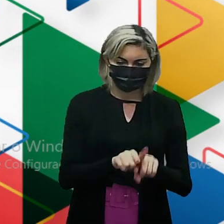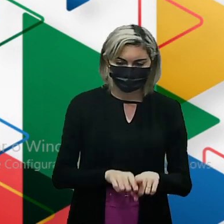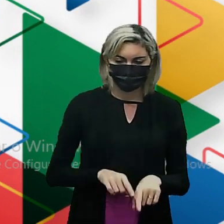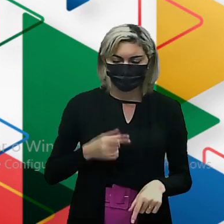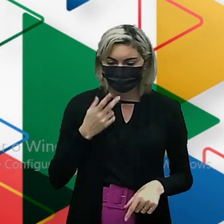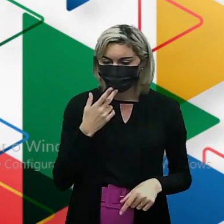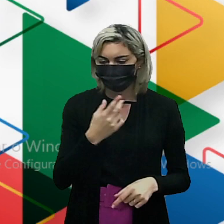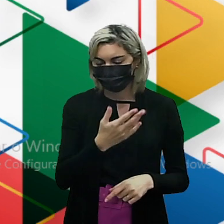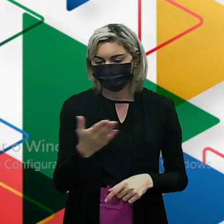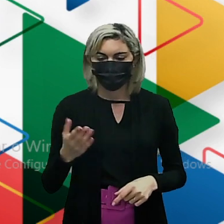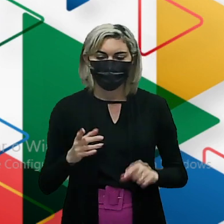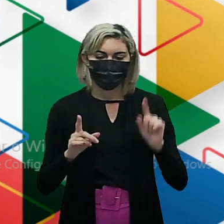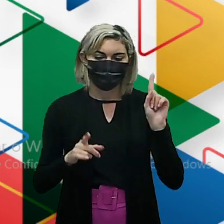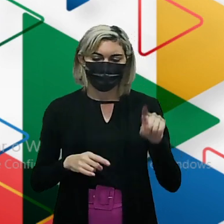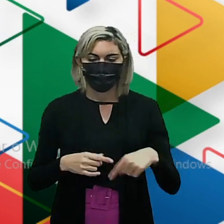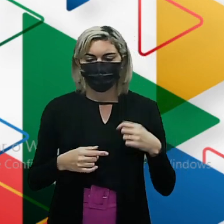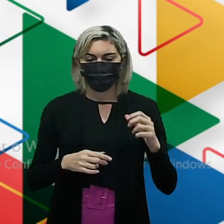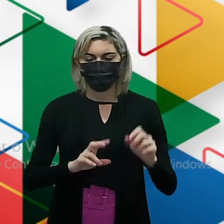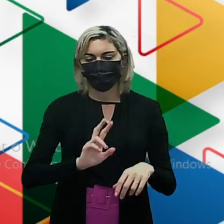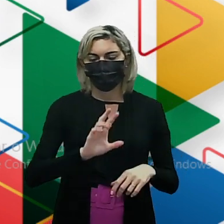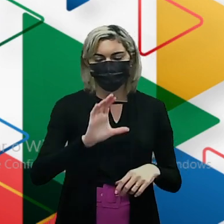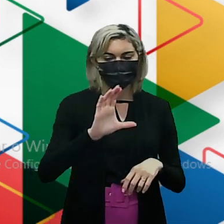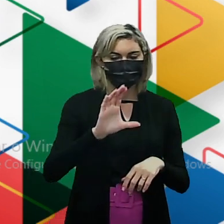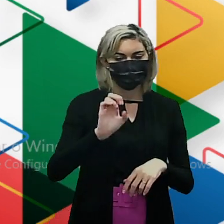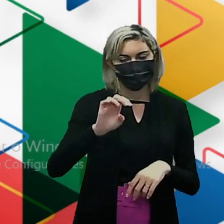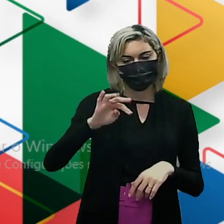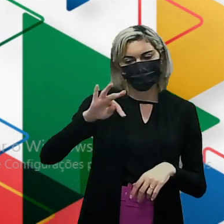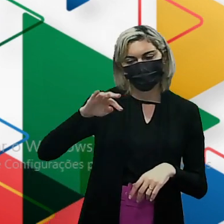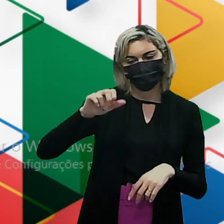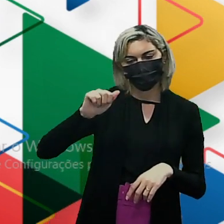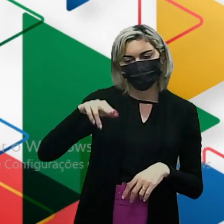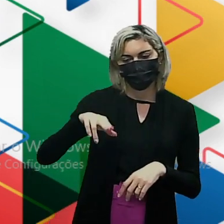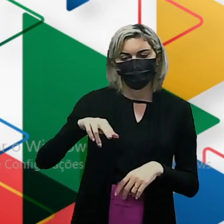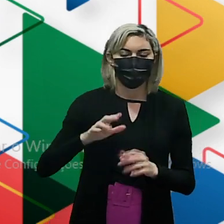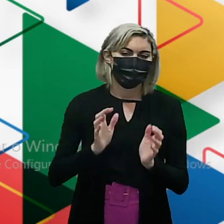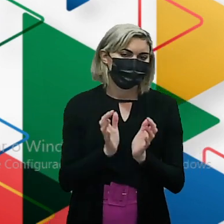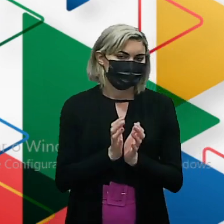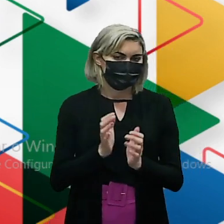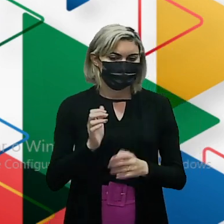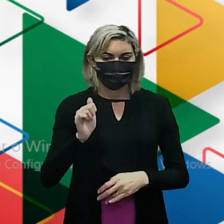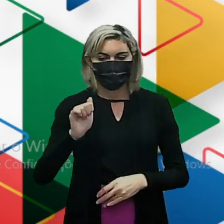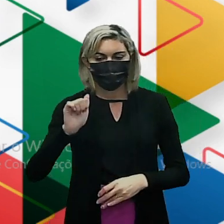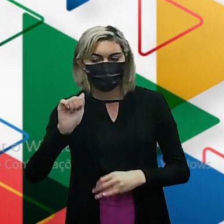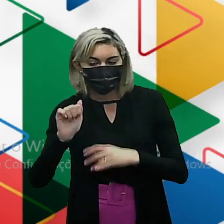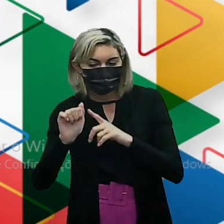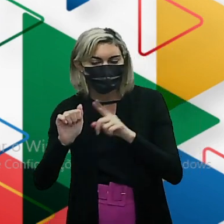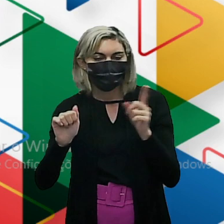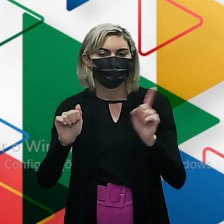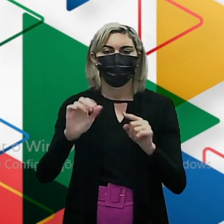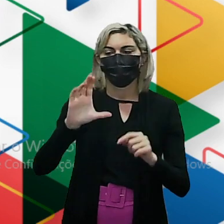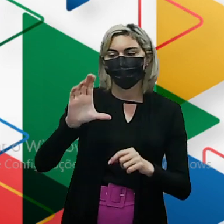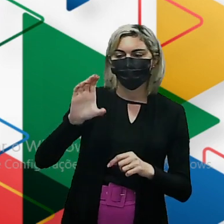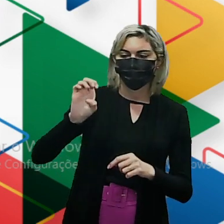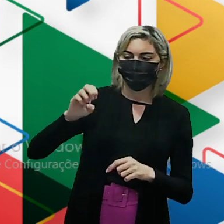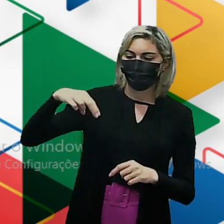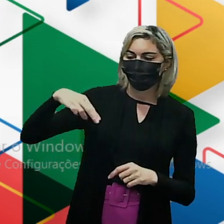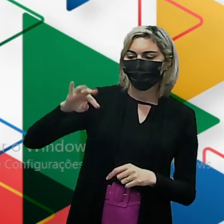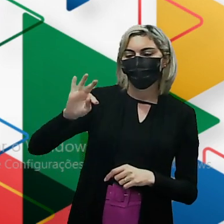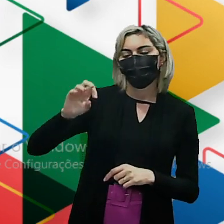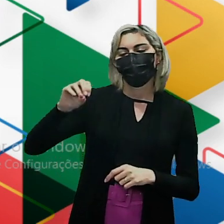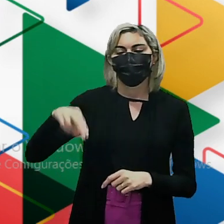com vocês é cetona. É o grupo cetona. Não é acetona, não. É cetona.